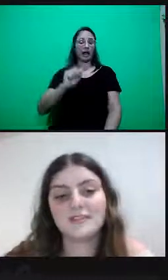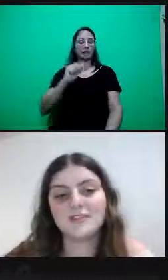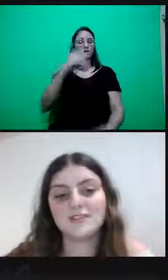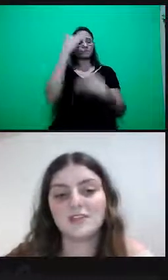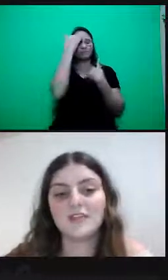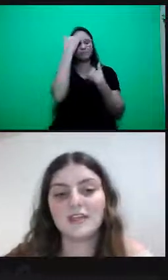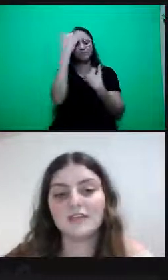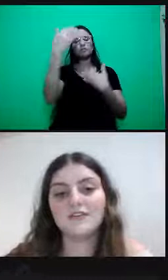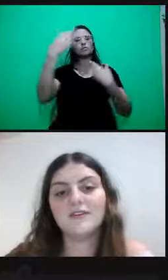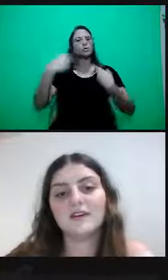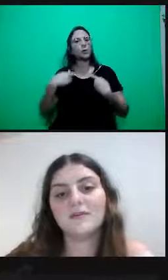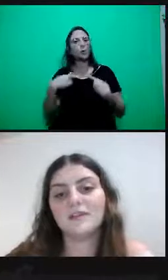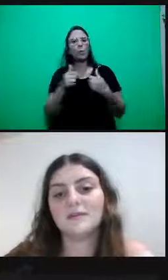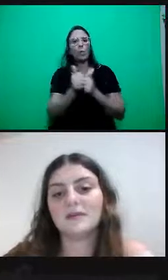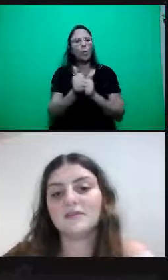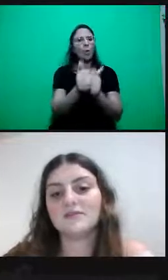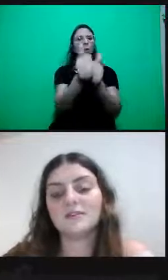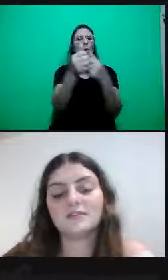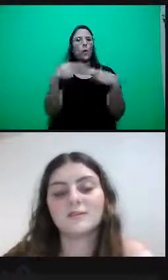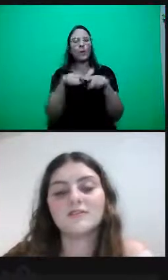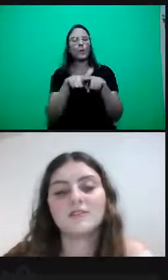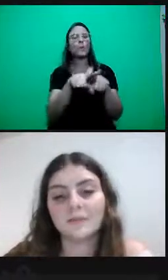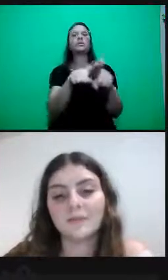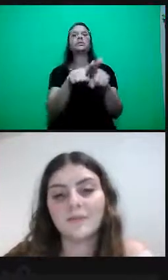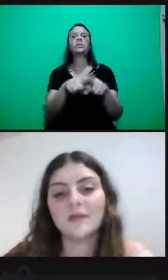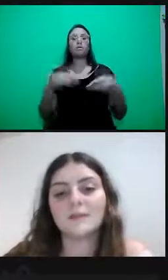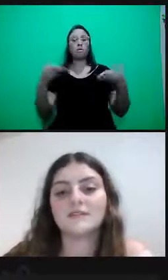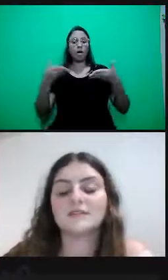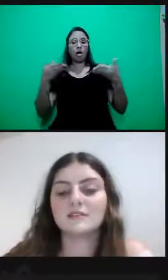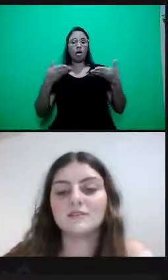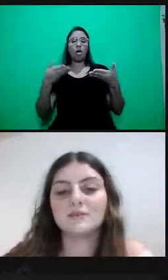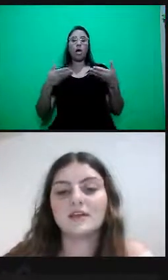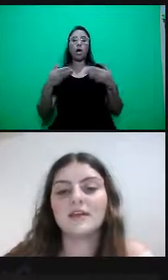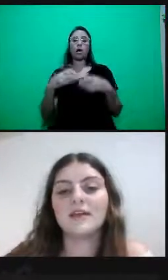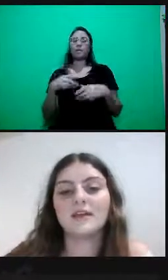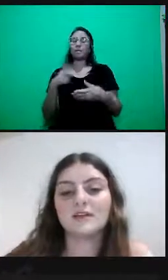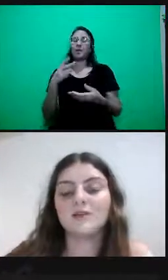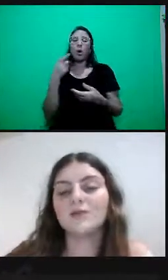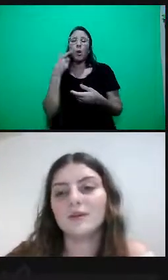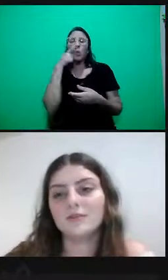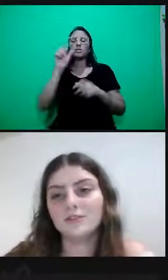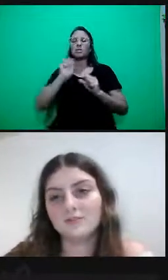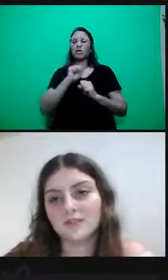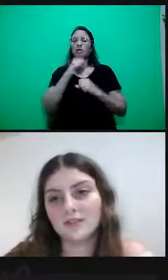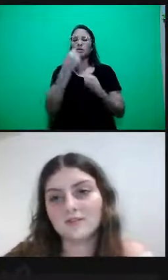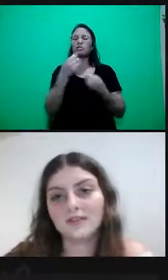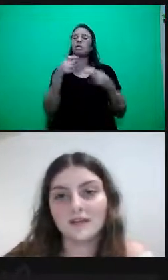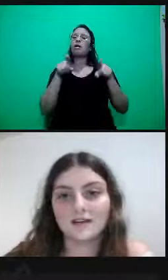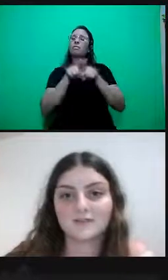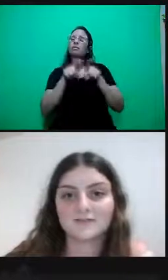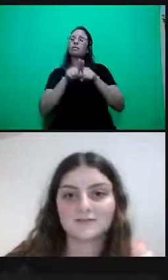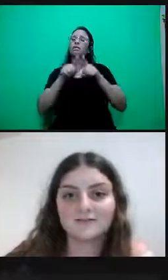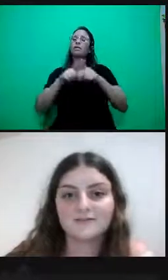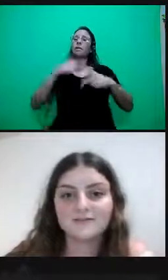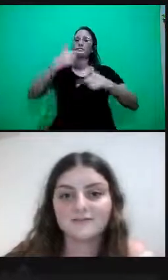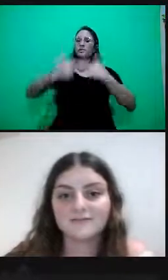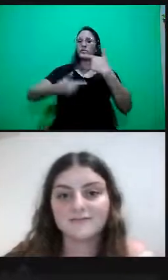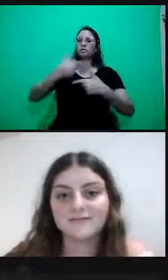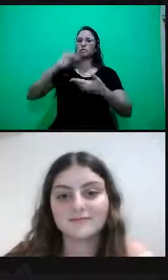processo de resistir e de reinventar meios para não só sobreviver, mas transformar a realidade cruel e injusta que nos cerca.